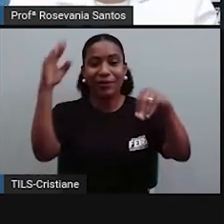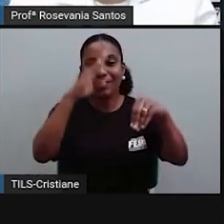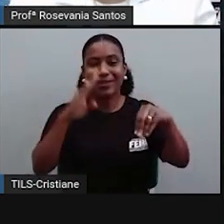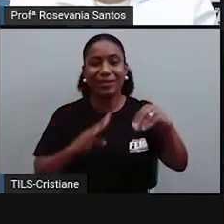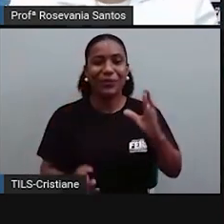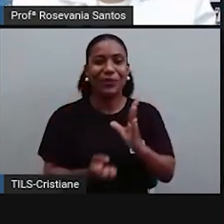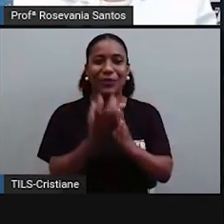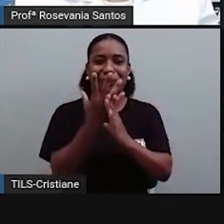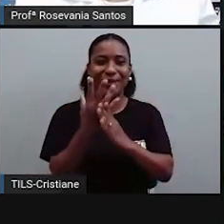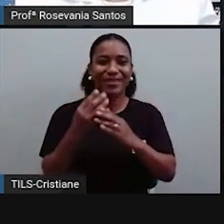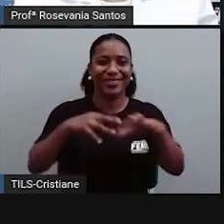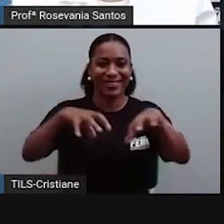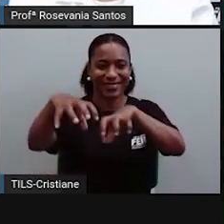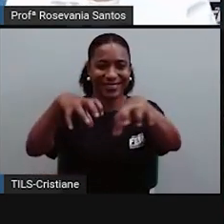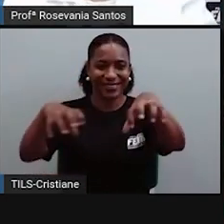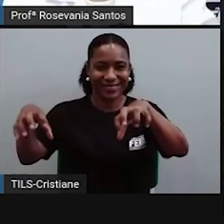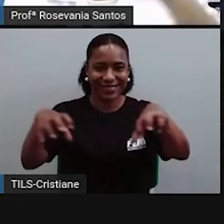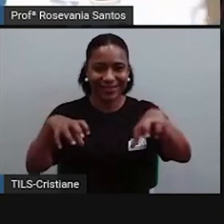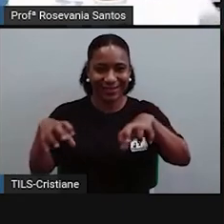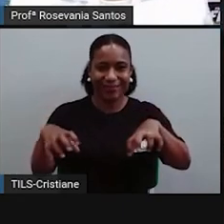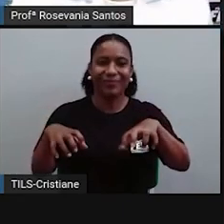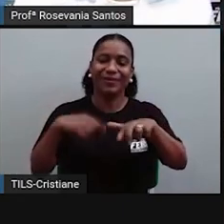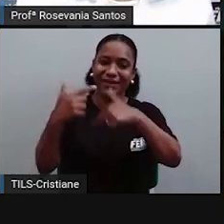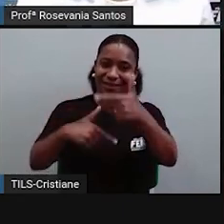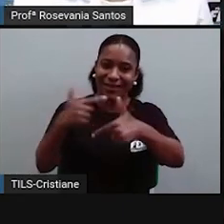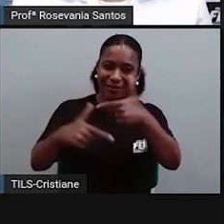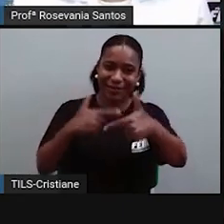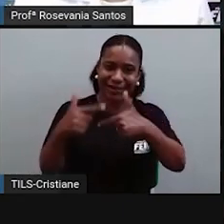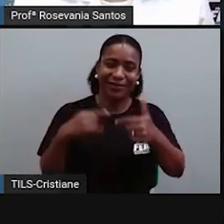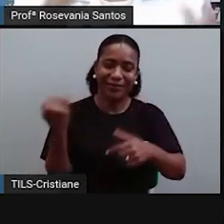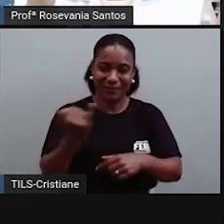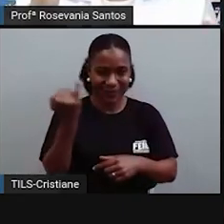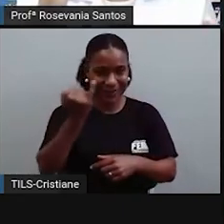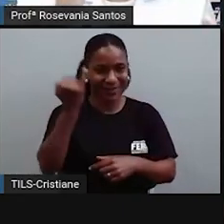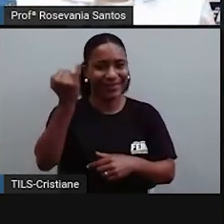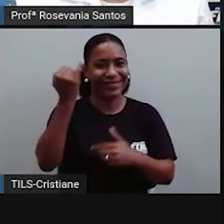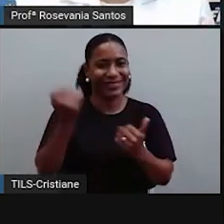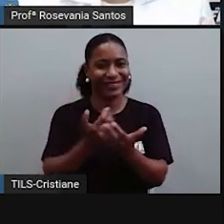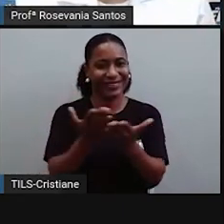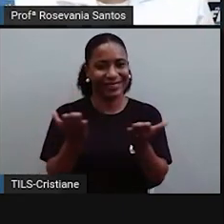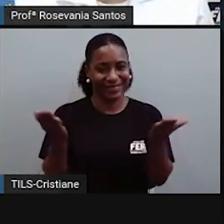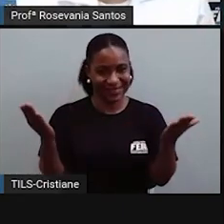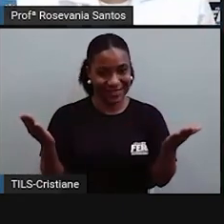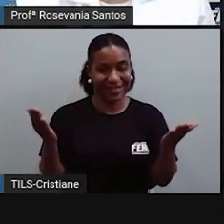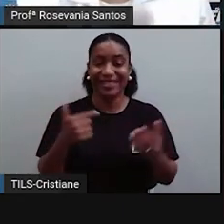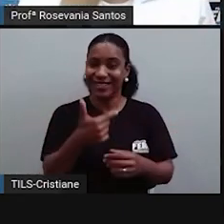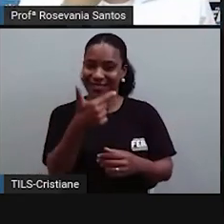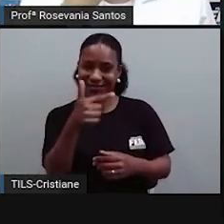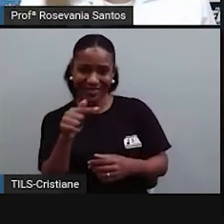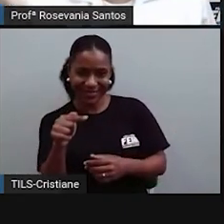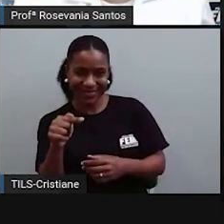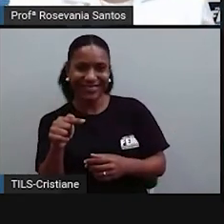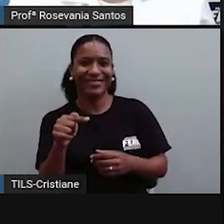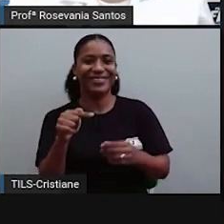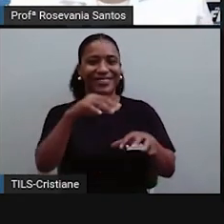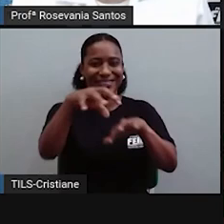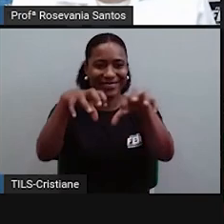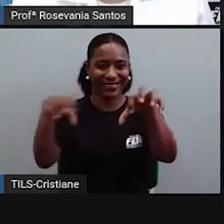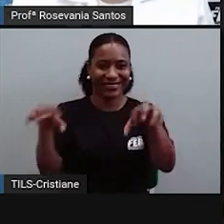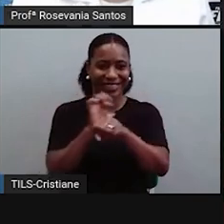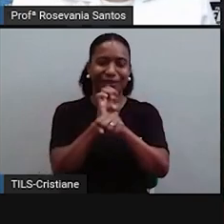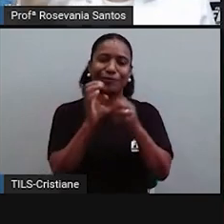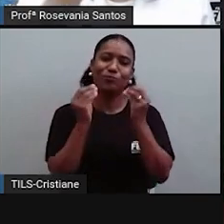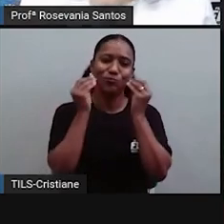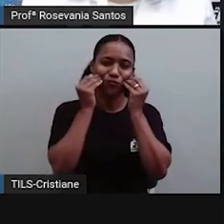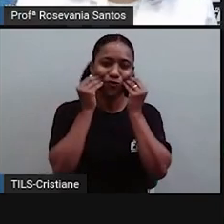Daquele que era filho só. Do trabalho protegido. Para ter essa configuração. das 27 milhares. garantido. Um beijo pra todos